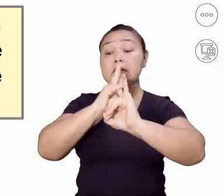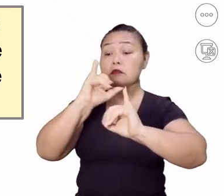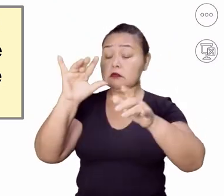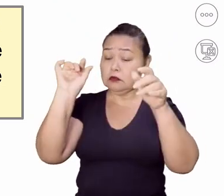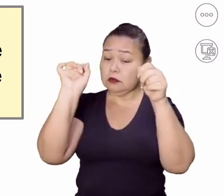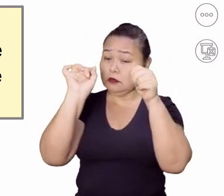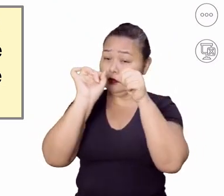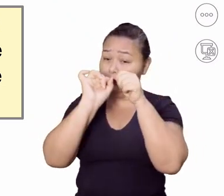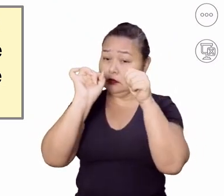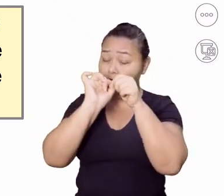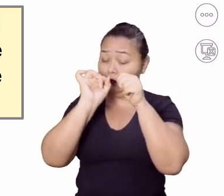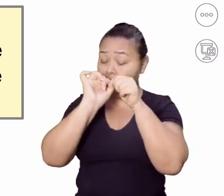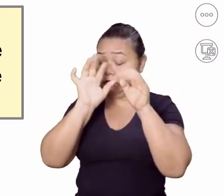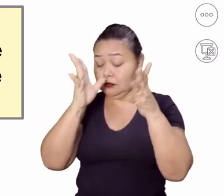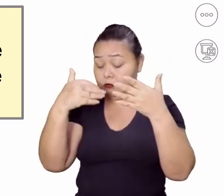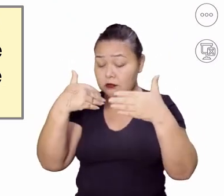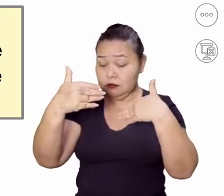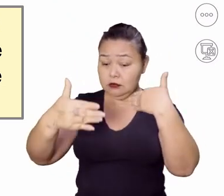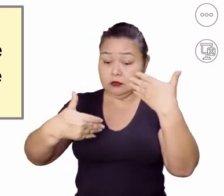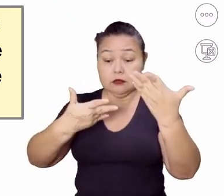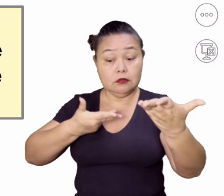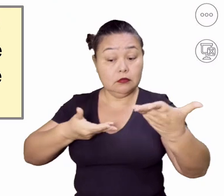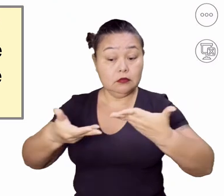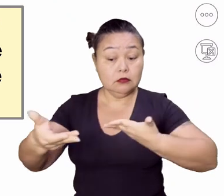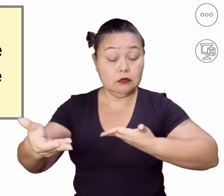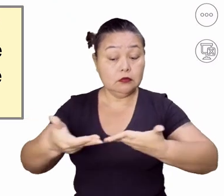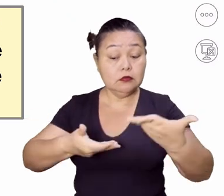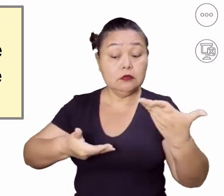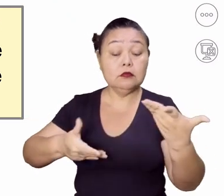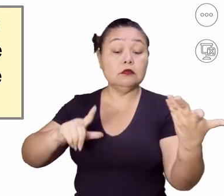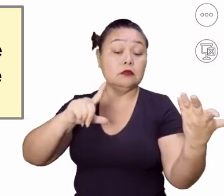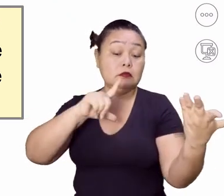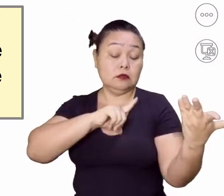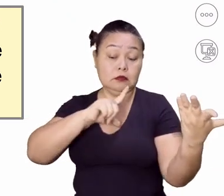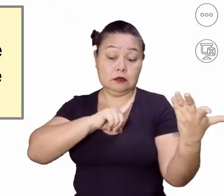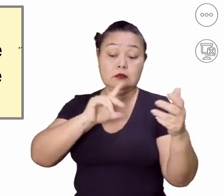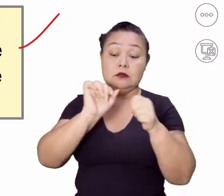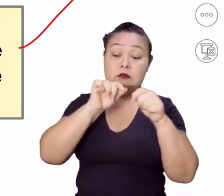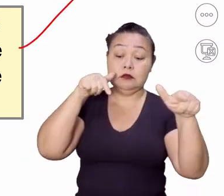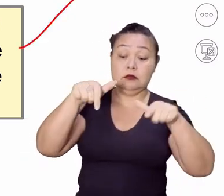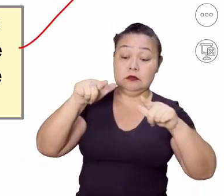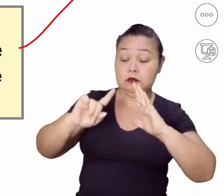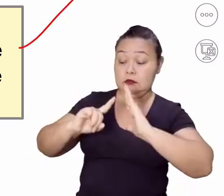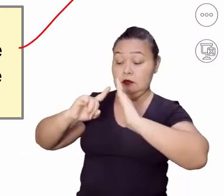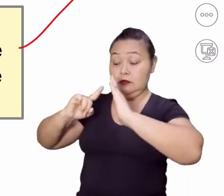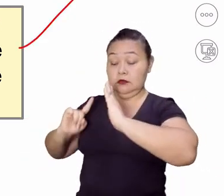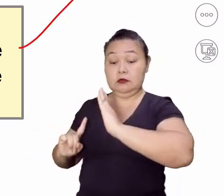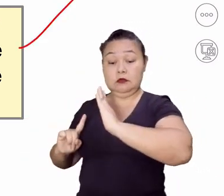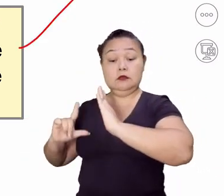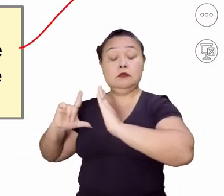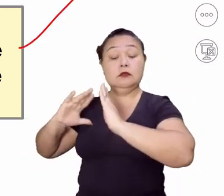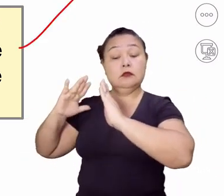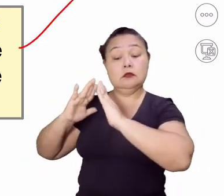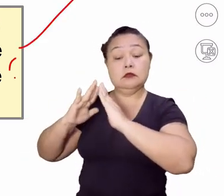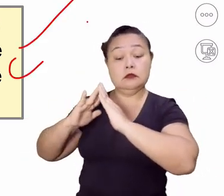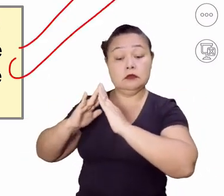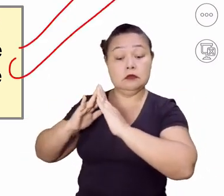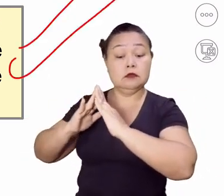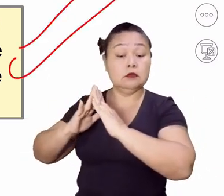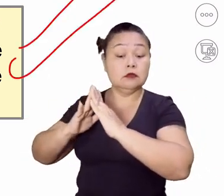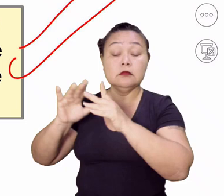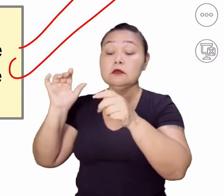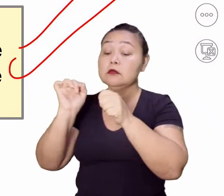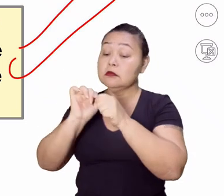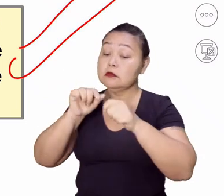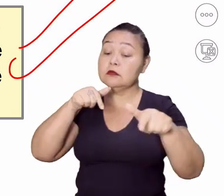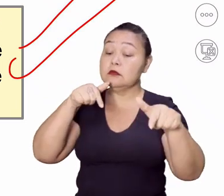fazer todos, né? Toda essa questão da mediação. Então, a gente tem um trabalho hoje home office. Temos trabalhos mais